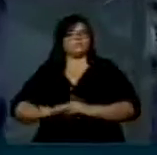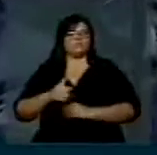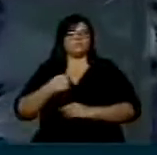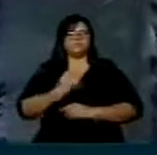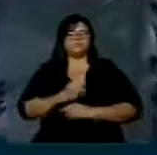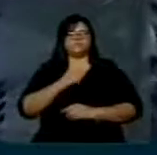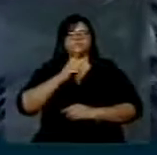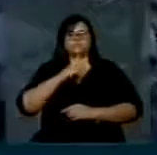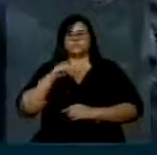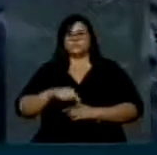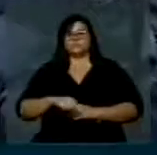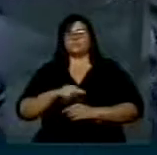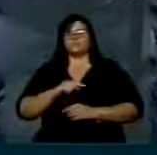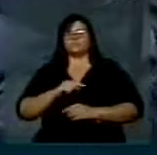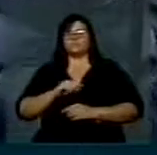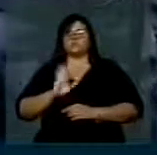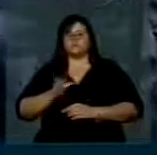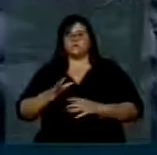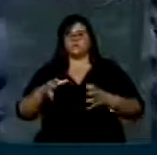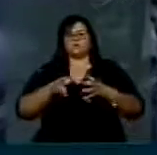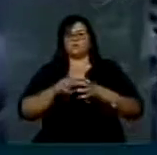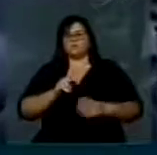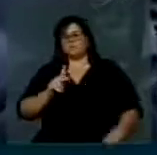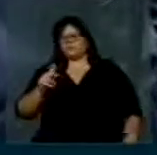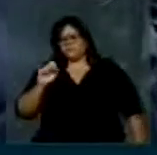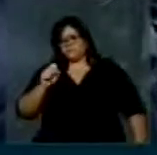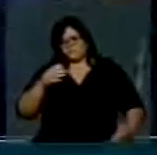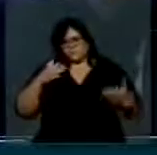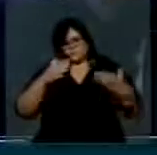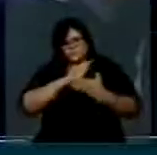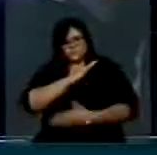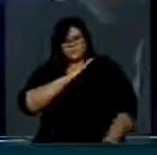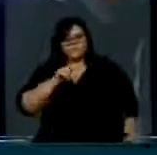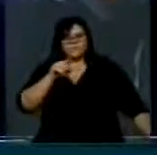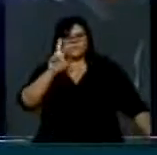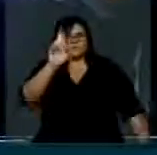sério. E é isso que estamos aqui, a bancada do PPS, para aprovar. Tem toda a razão você, deputado.